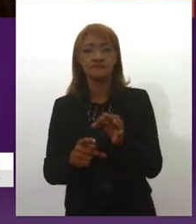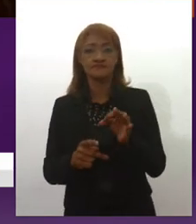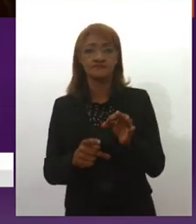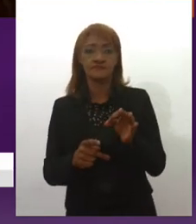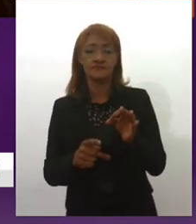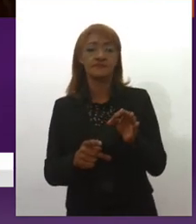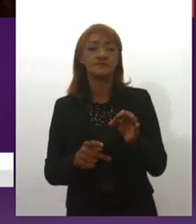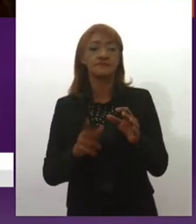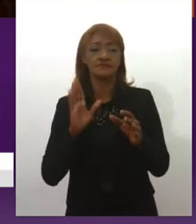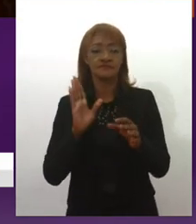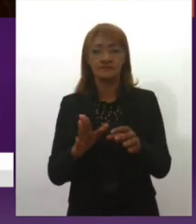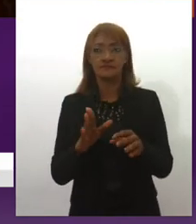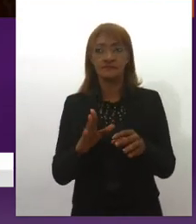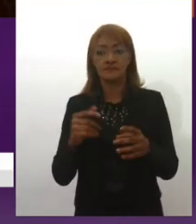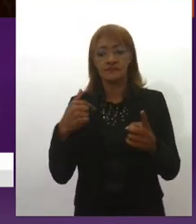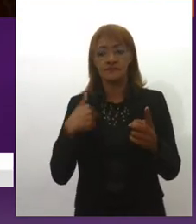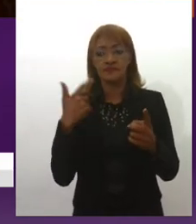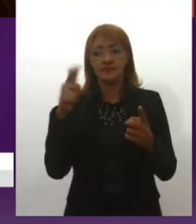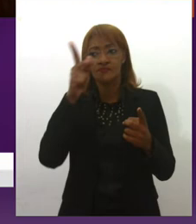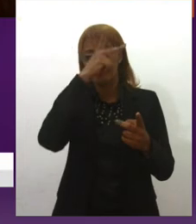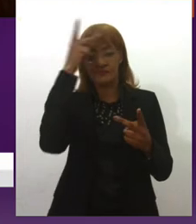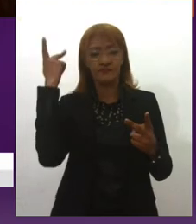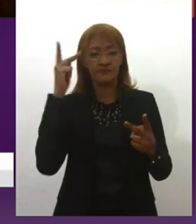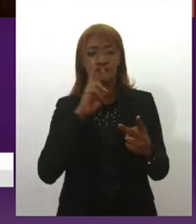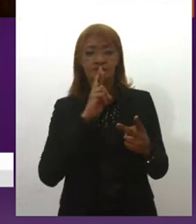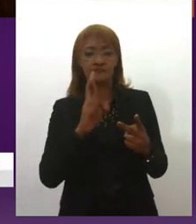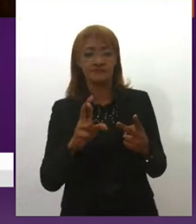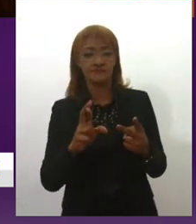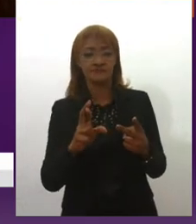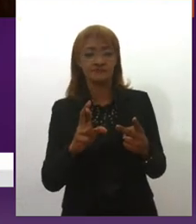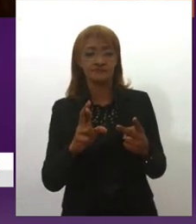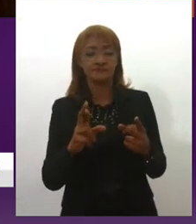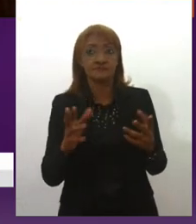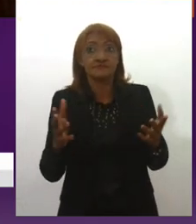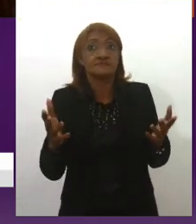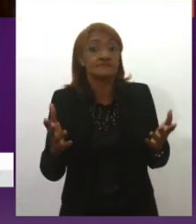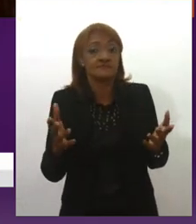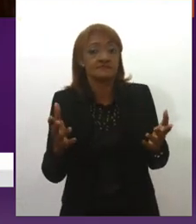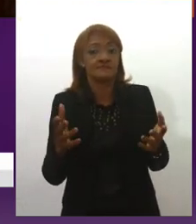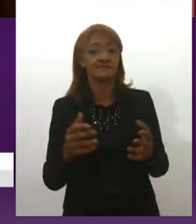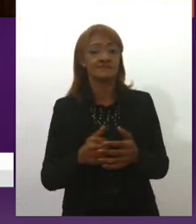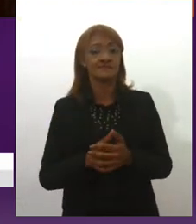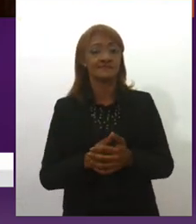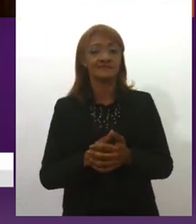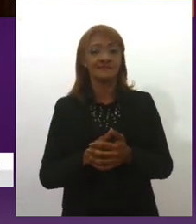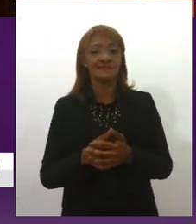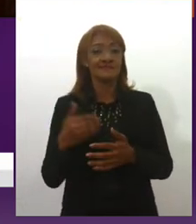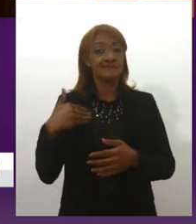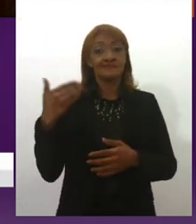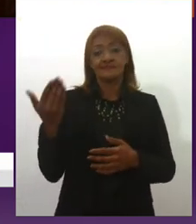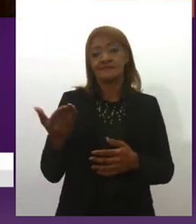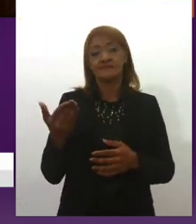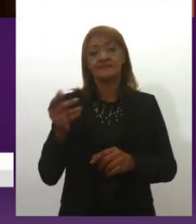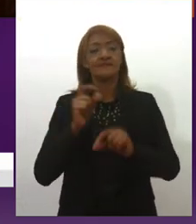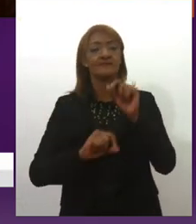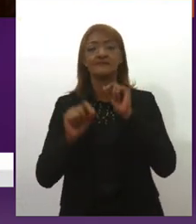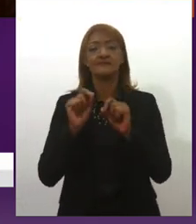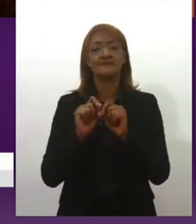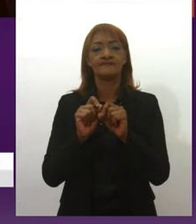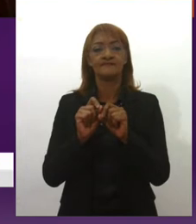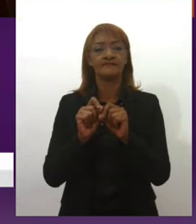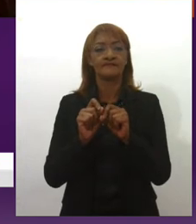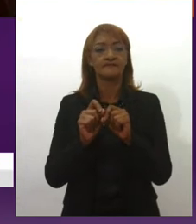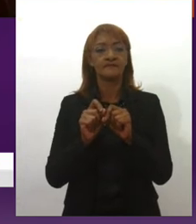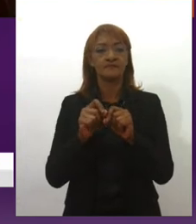pretas respondeu, eu e outra pessoa, aí aquilo ali chega para mim, eu, sabe, eu tenho, eu fico, não que eu não seja